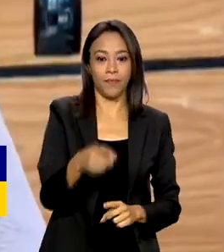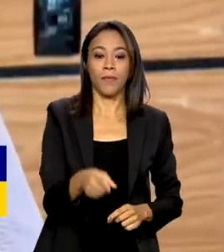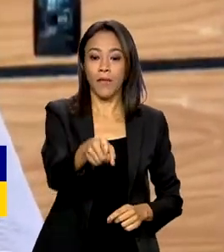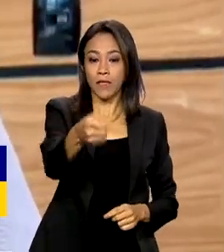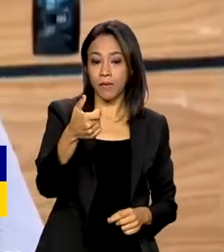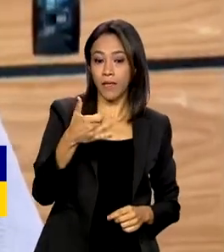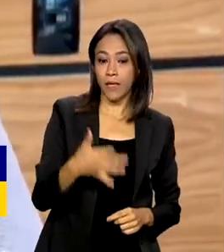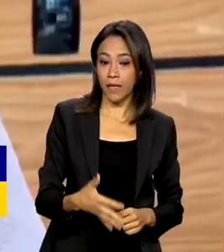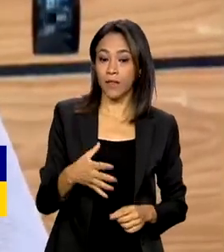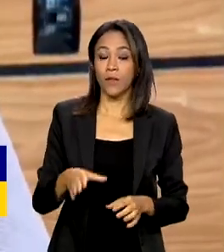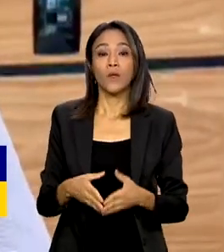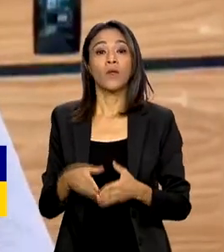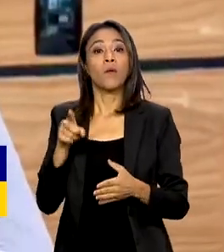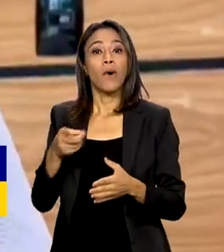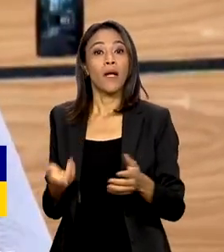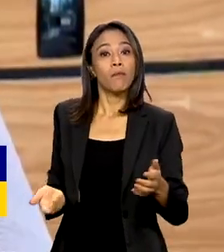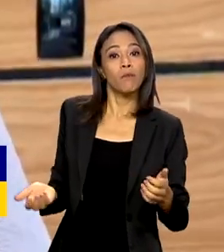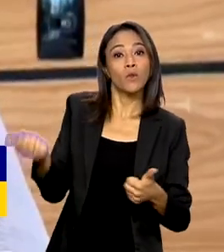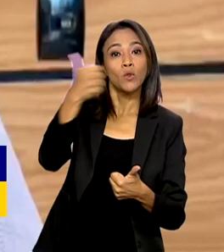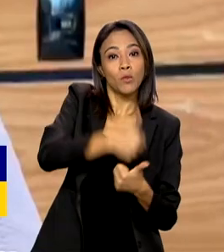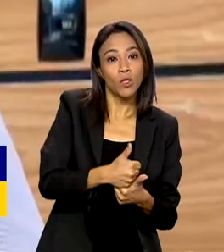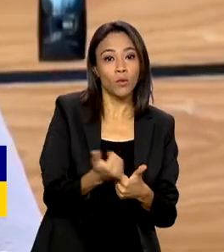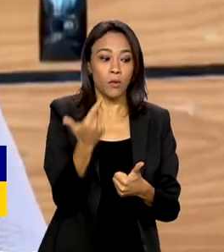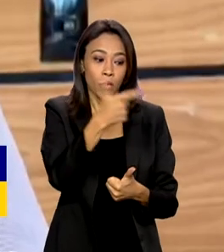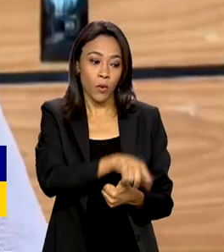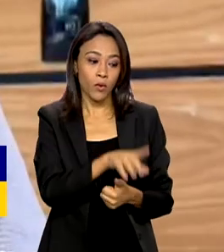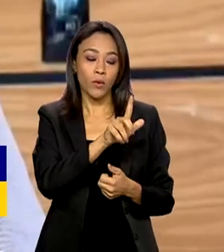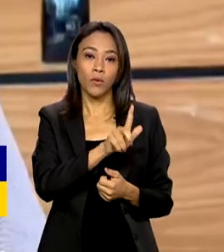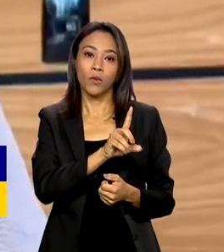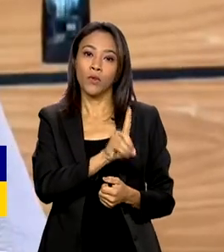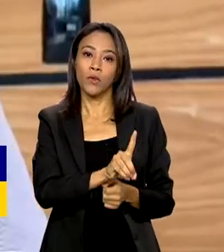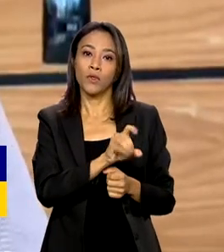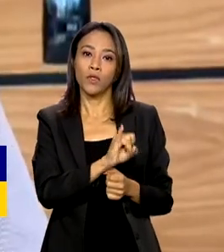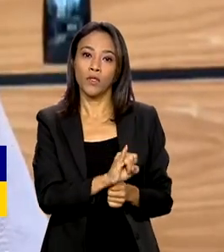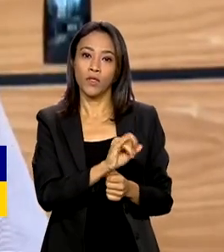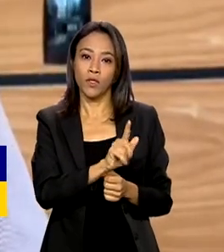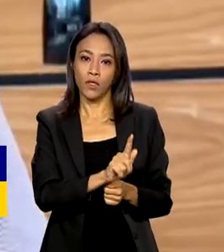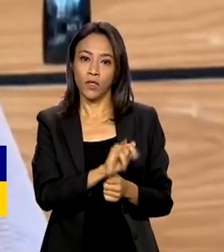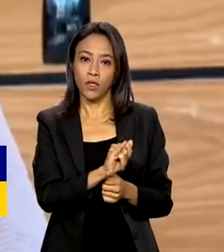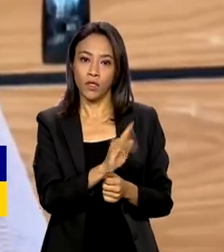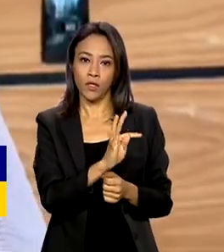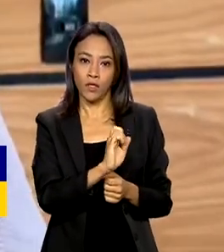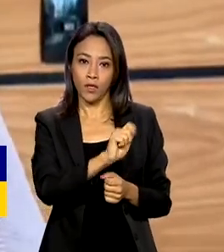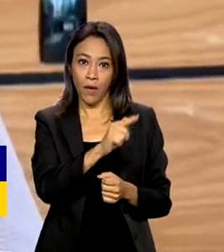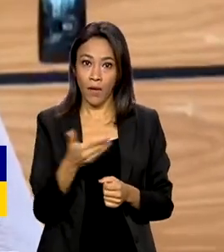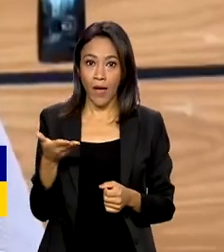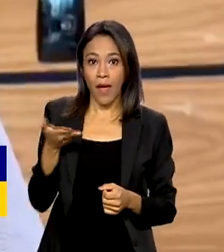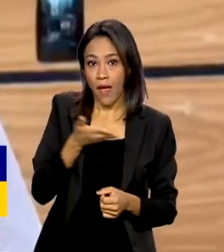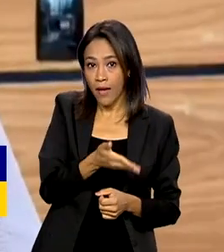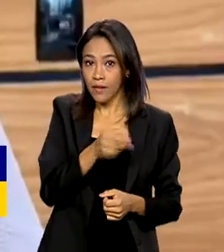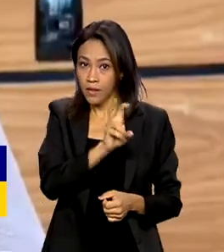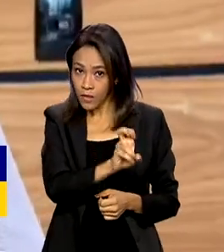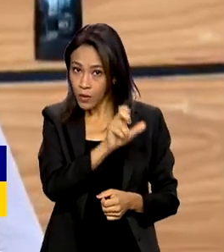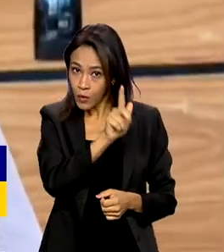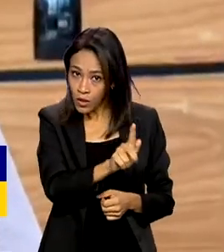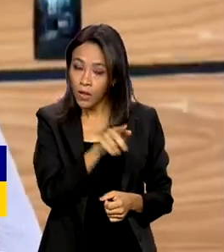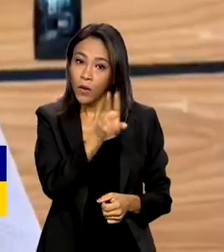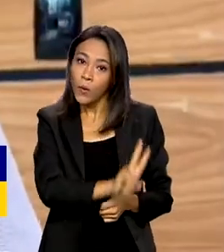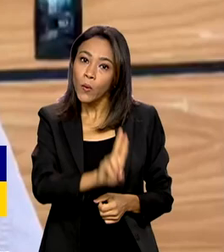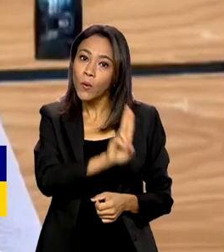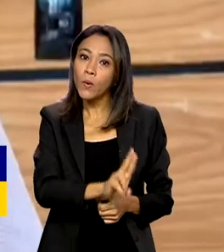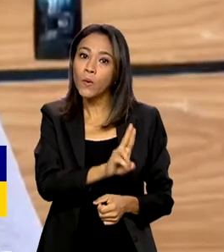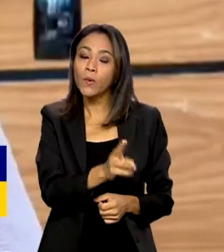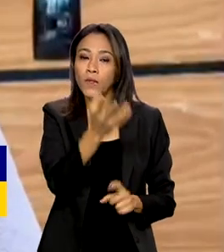parabólica para o novo sistema digital é necessária porque a rede 5G utiliza na sua transmissão, na transmissão da